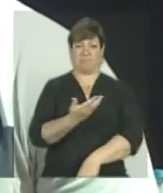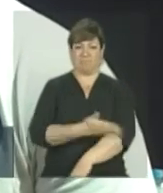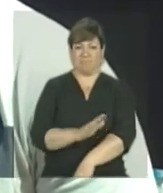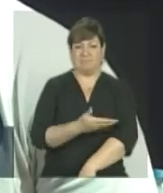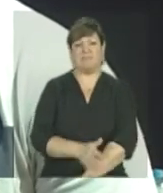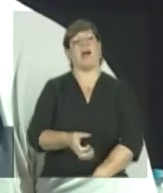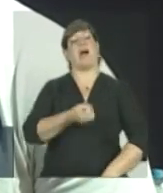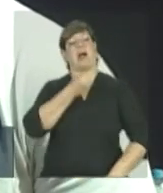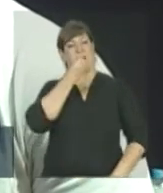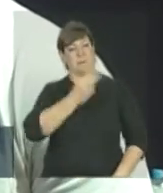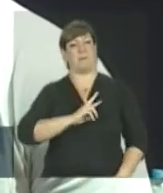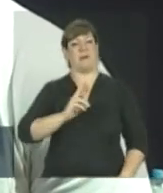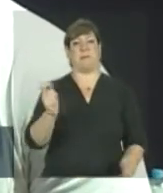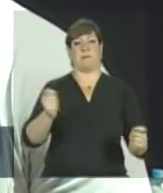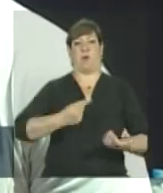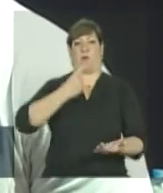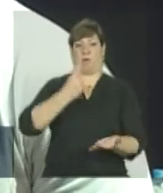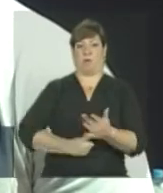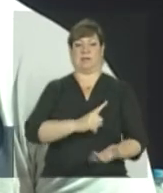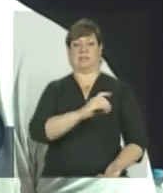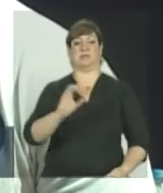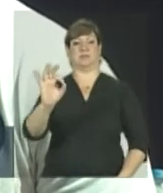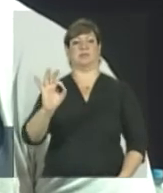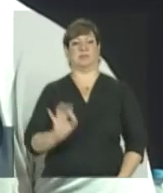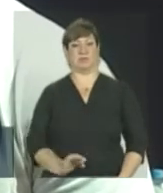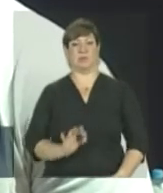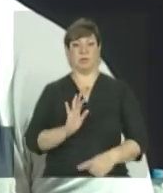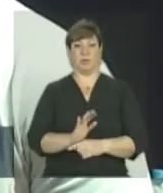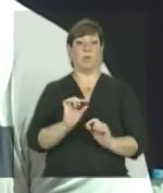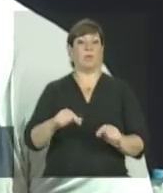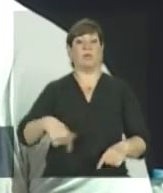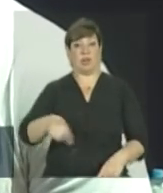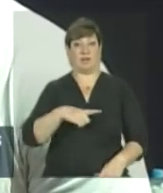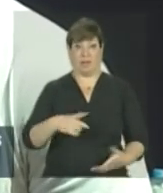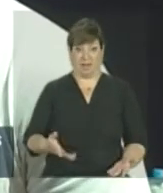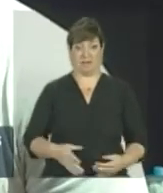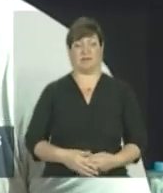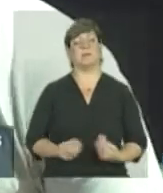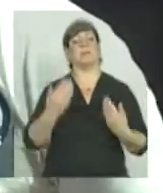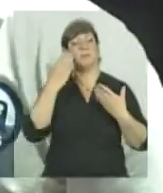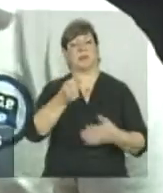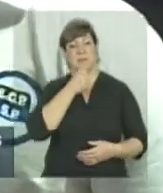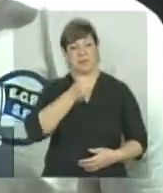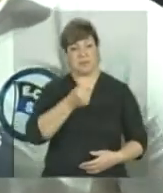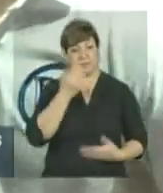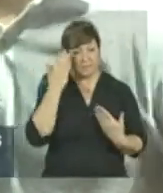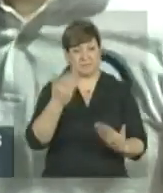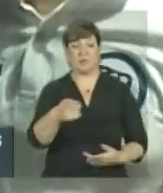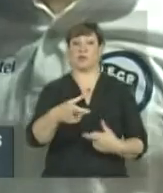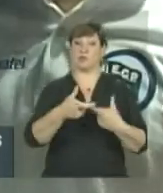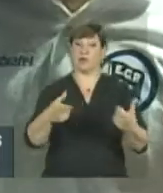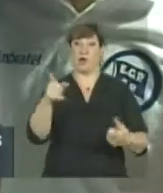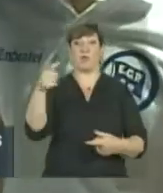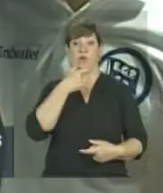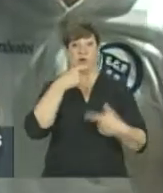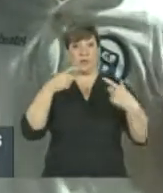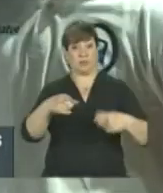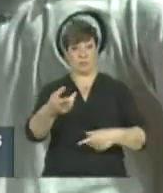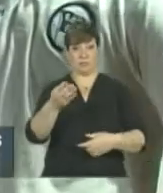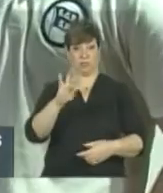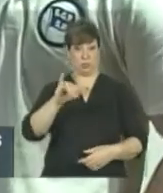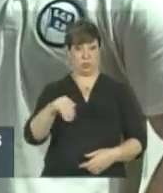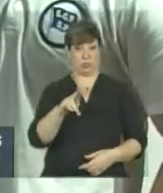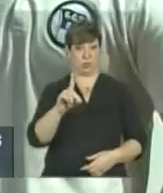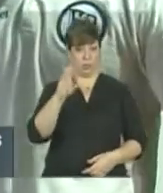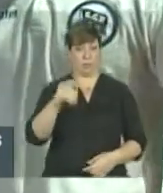comprometido 100% em função daquilo que você tem. Tiago, muito obrigada por sua entrevista. Sucesso em Londres com o judô.